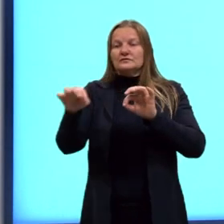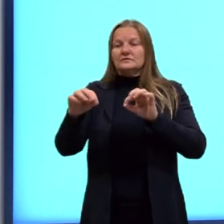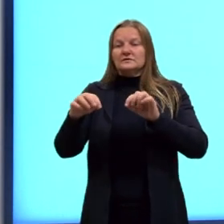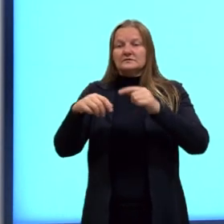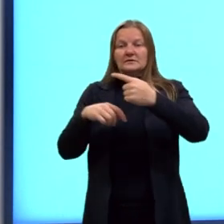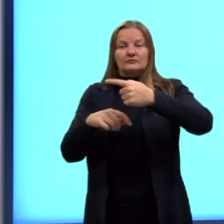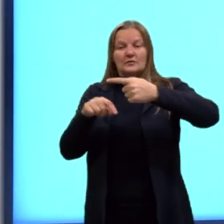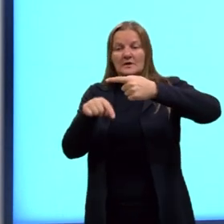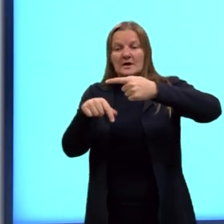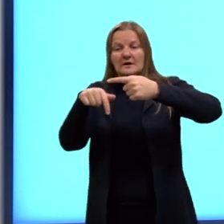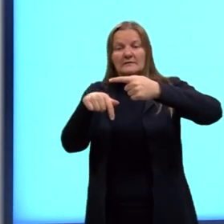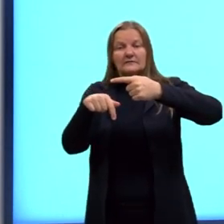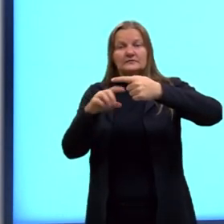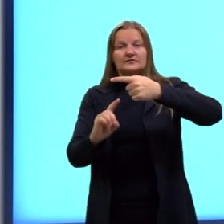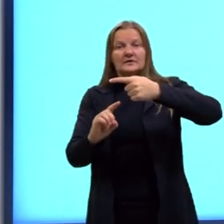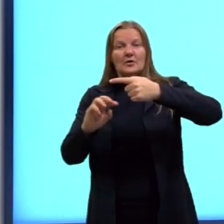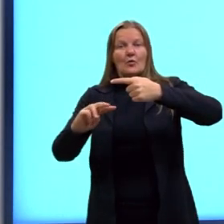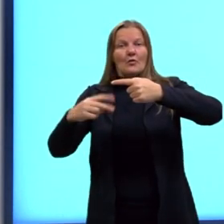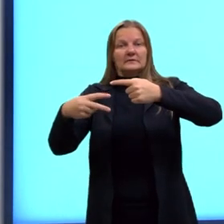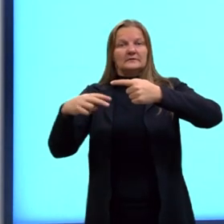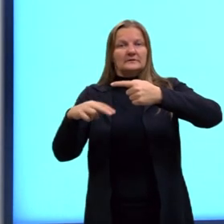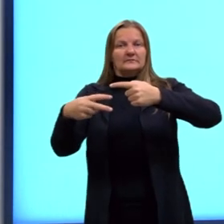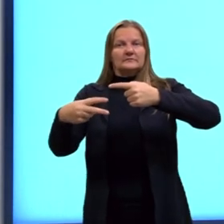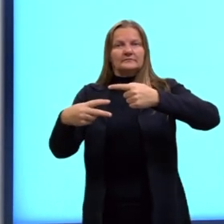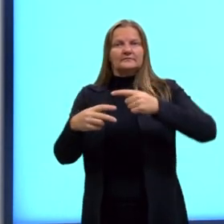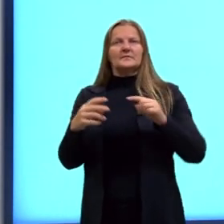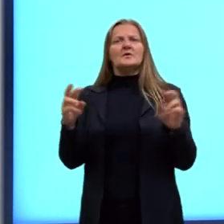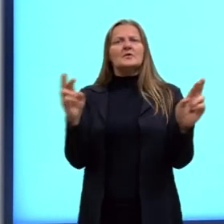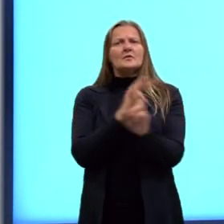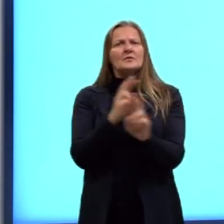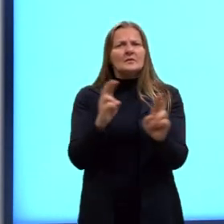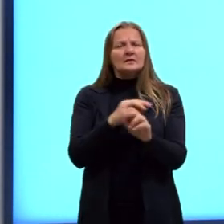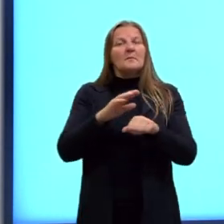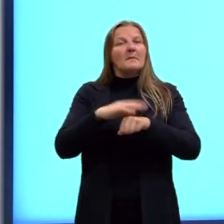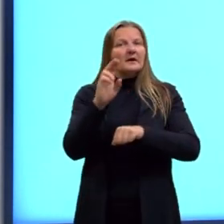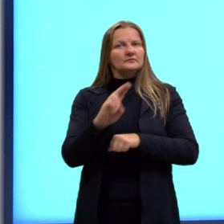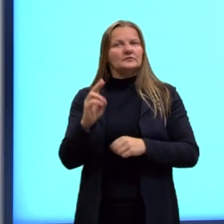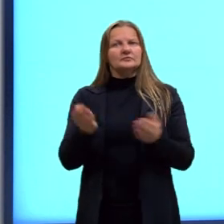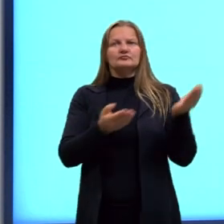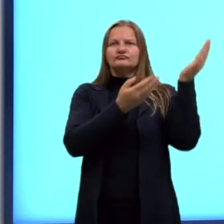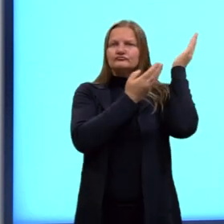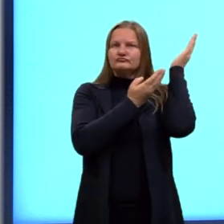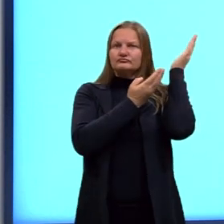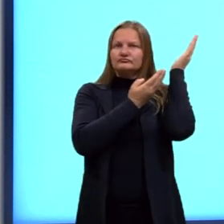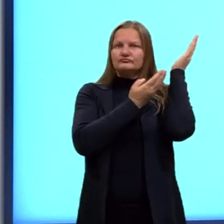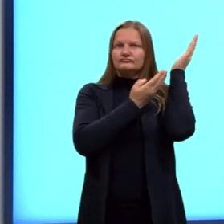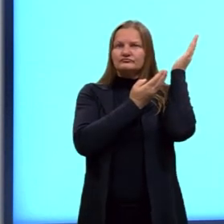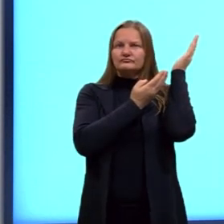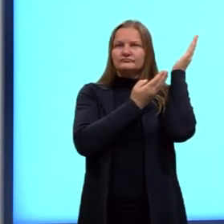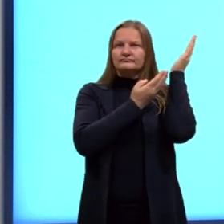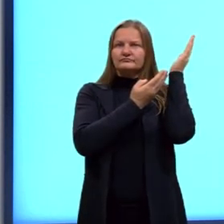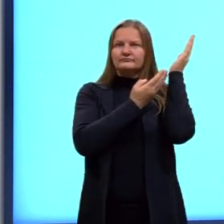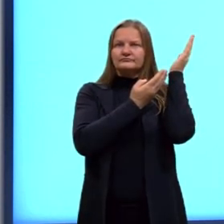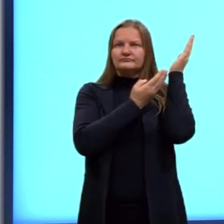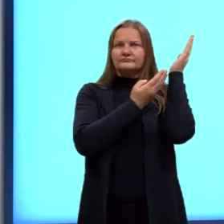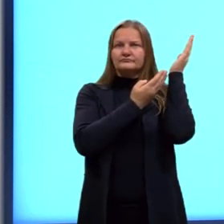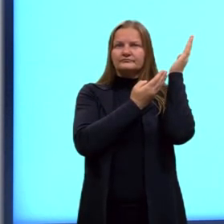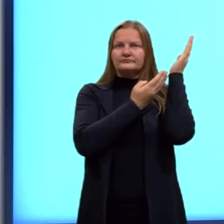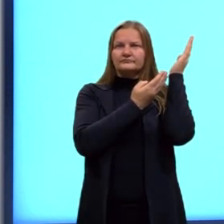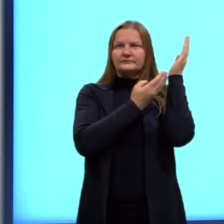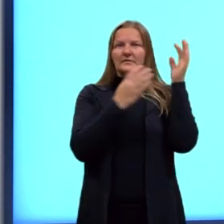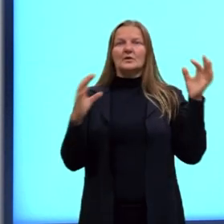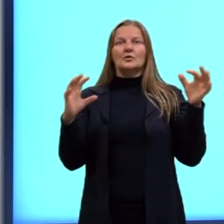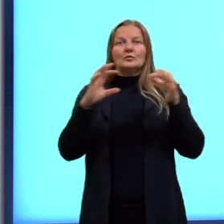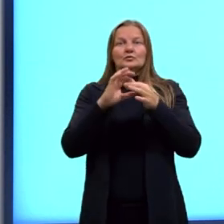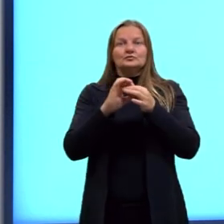Claro que, geralmente, a gente usa mais essa relação aqui. E a gente consegue chegar, através da junção dela